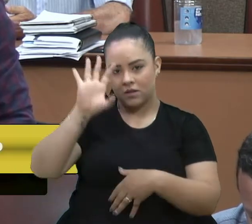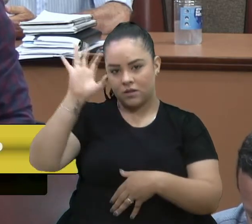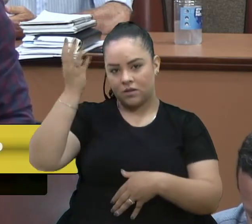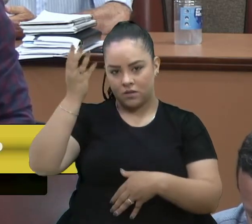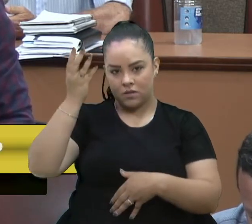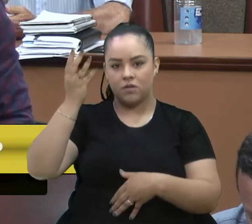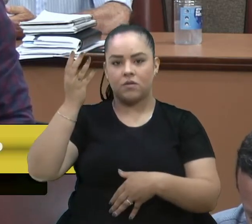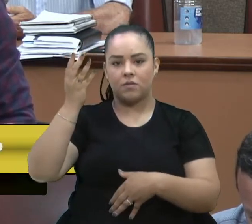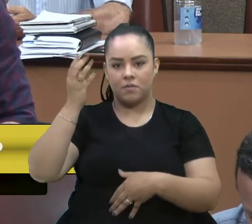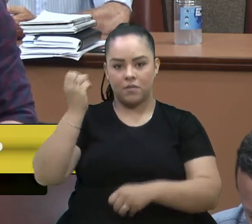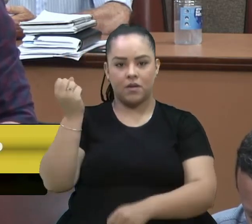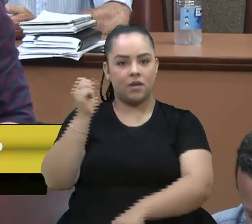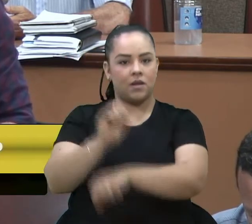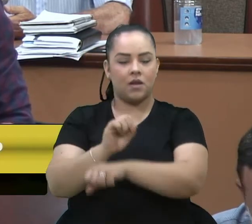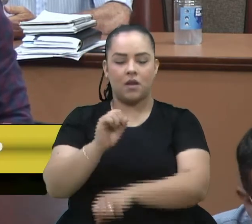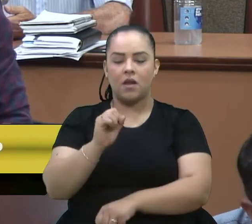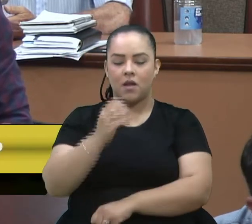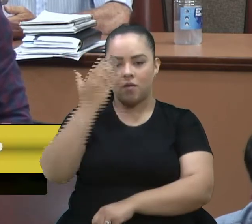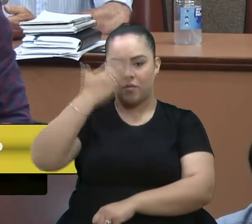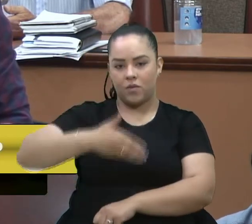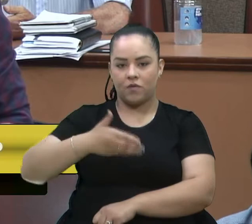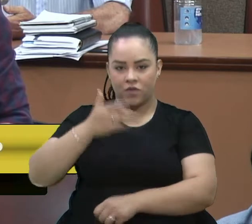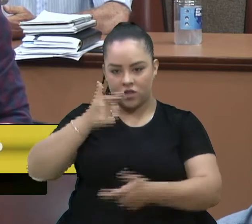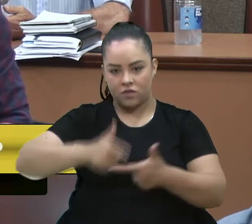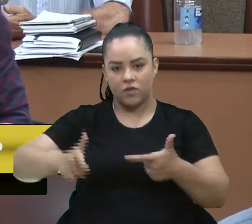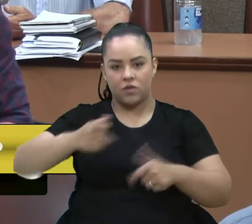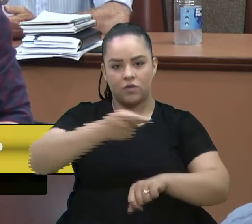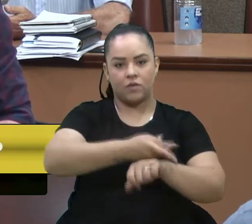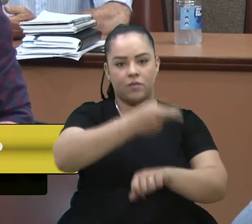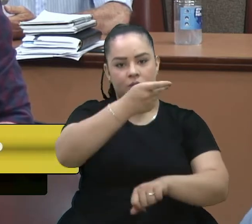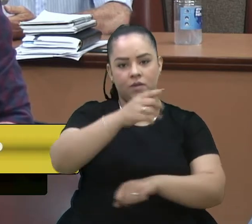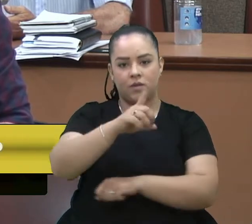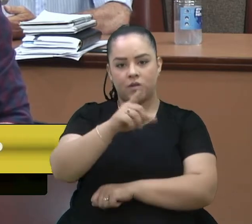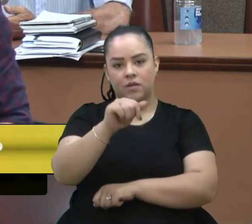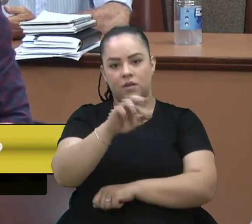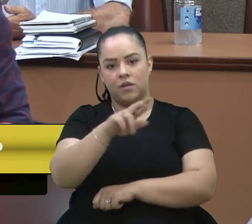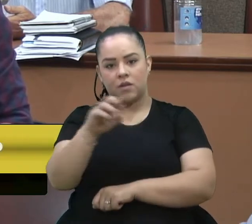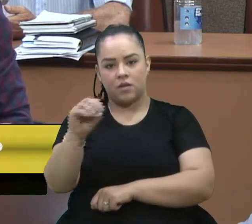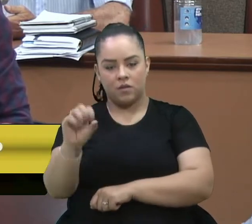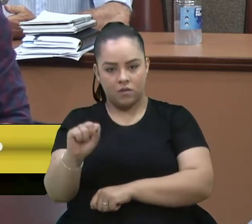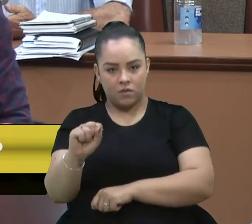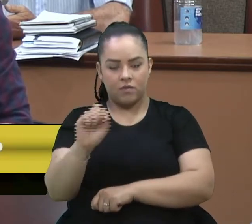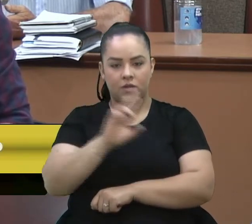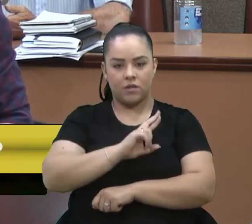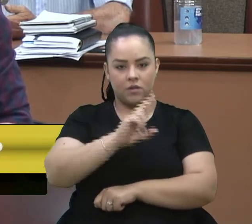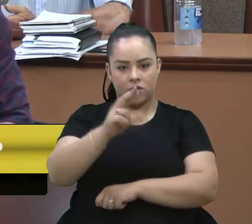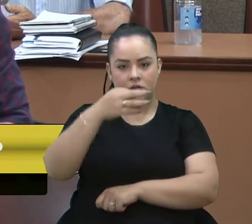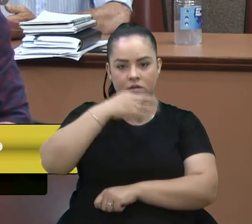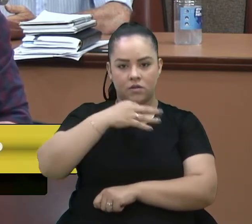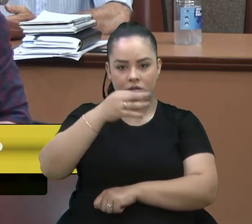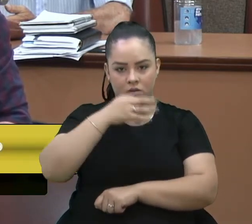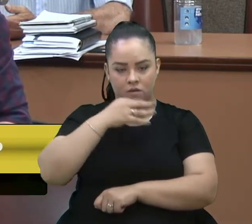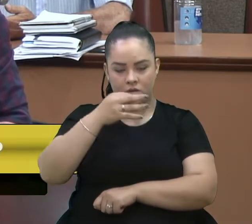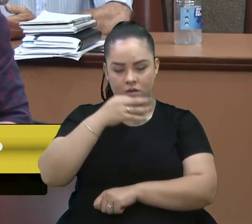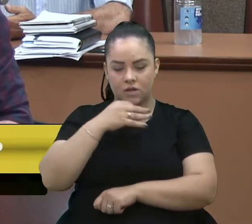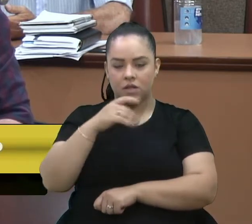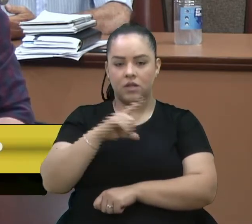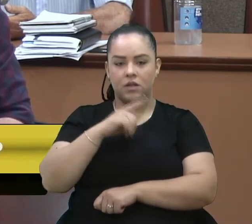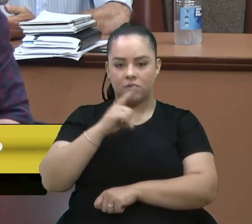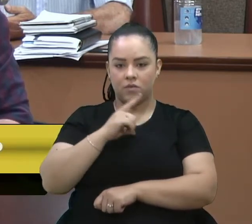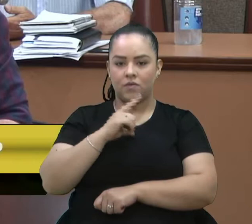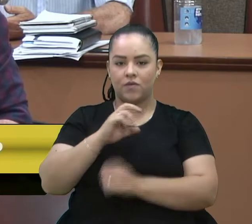dividir a premiação. Daros foi representante caxiense, ombriado por outros gaúchos, paranaenses e paulistas.